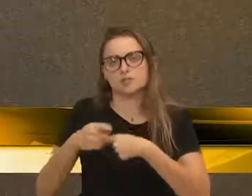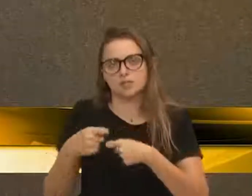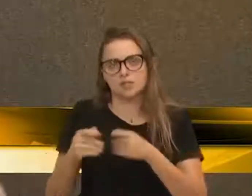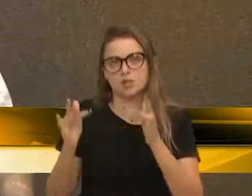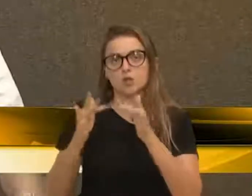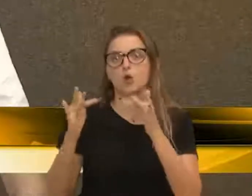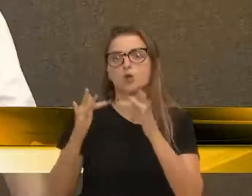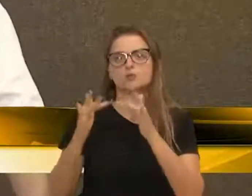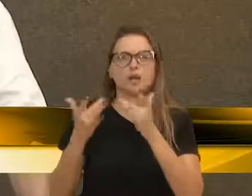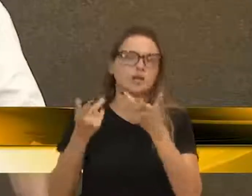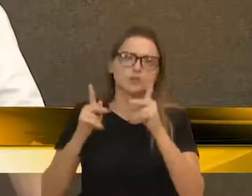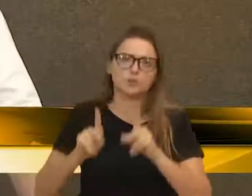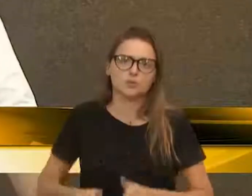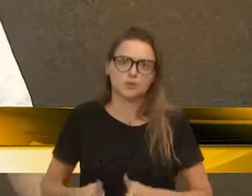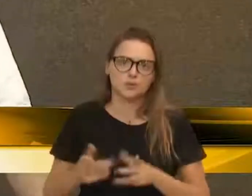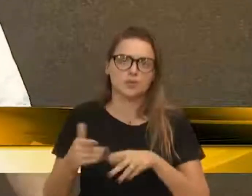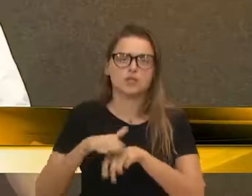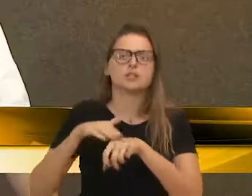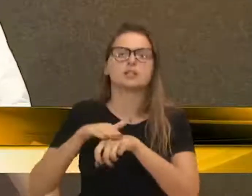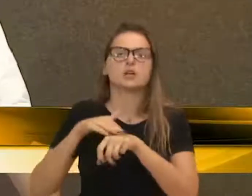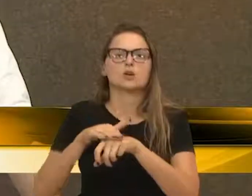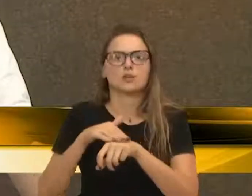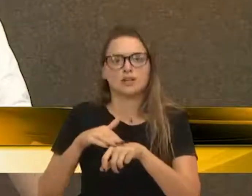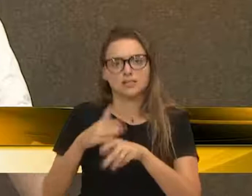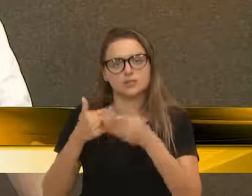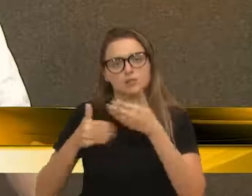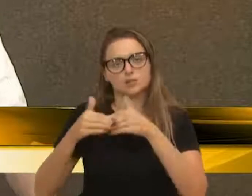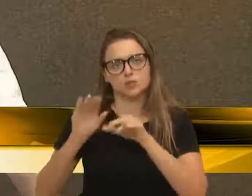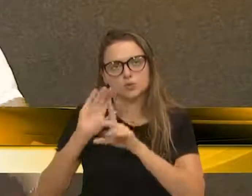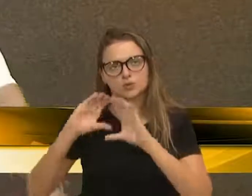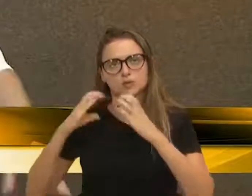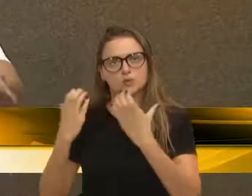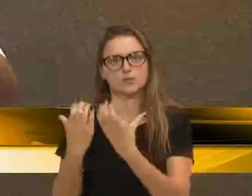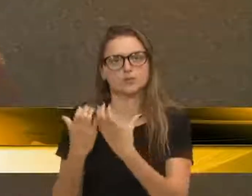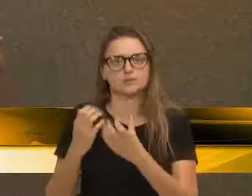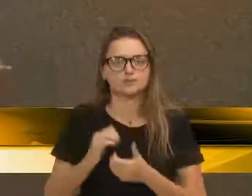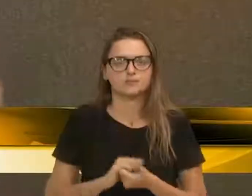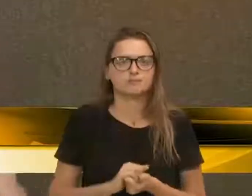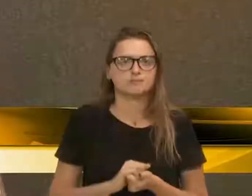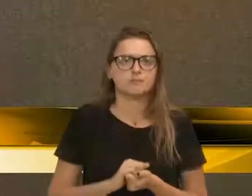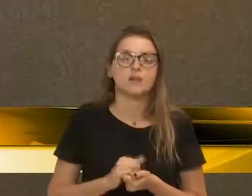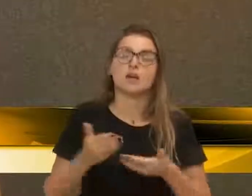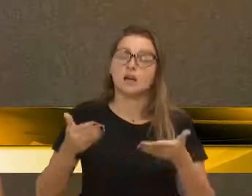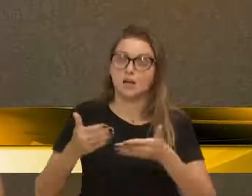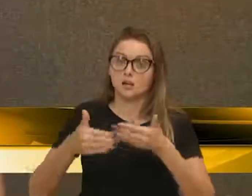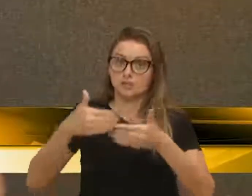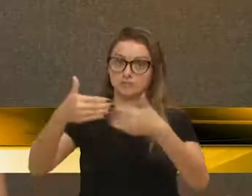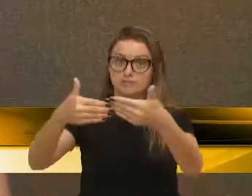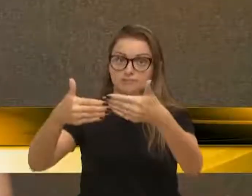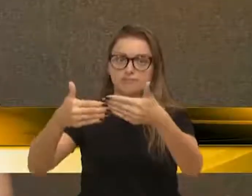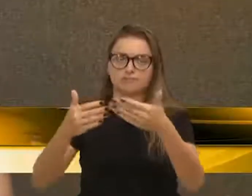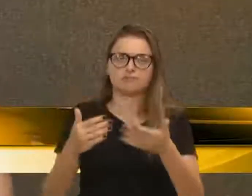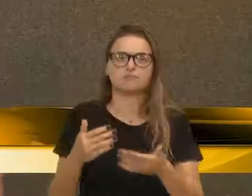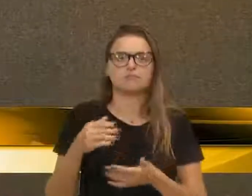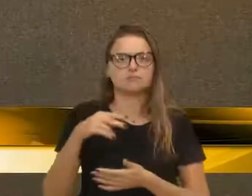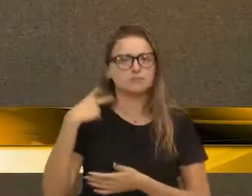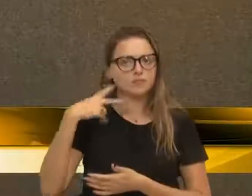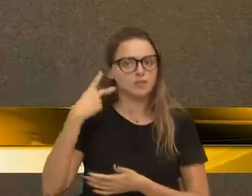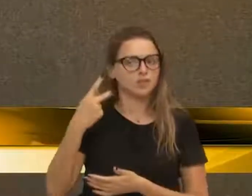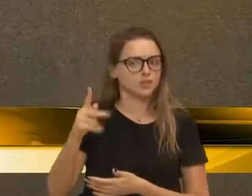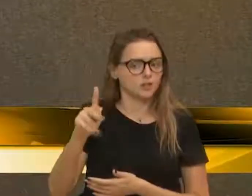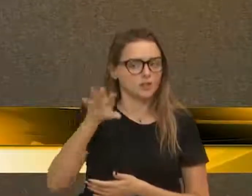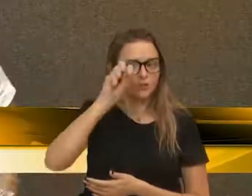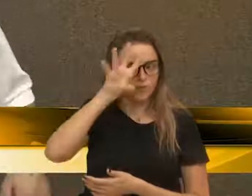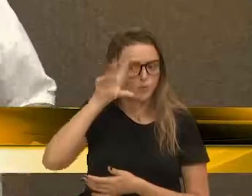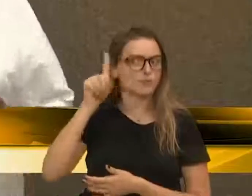as pessoas e no diálogo com as nossas comunidades. Então, daqui para frente, vereador Fiúza, sua vida vai